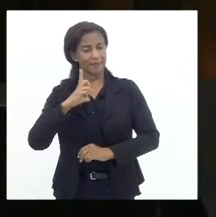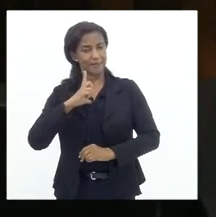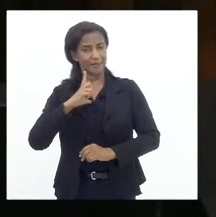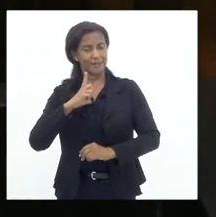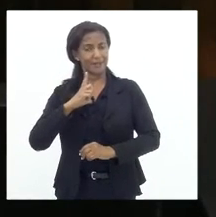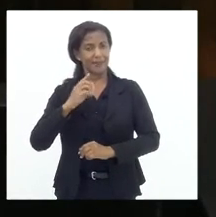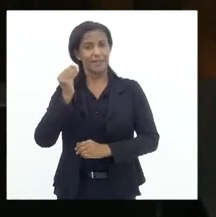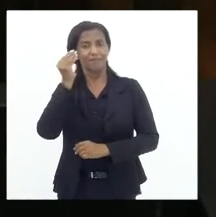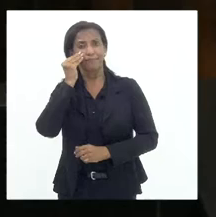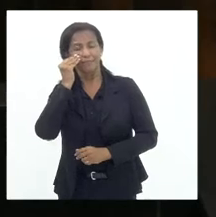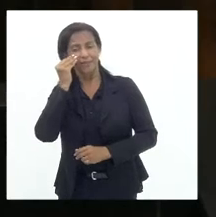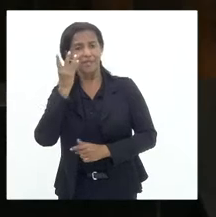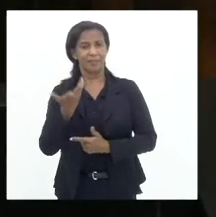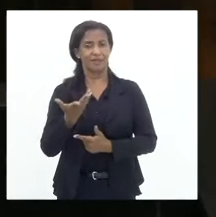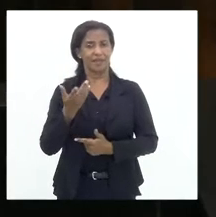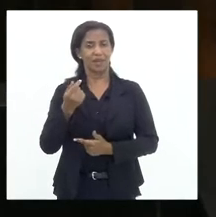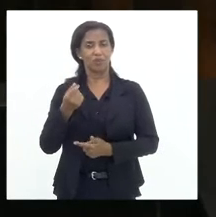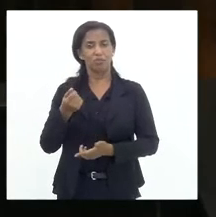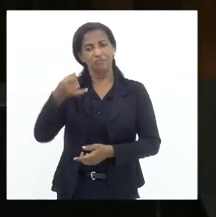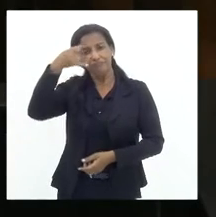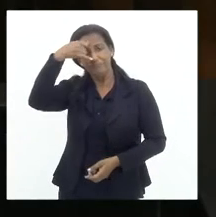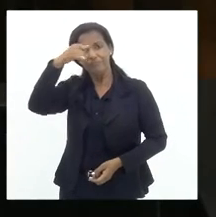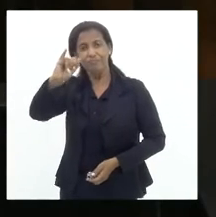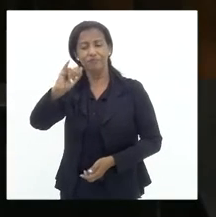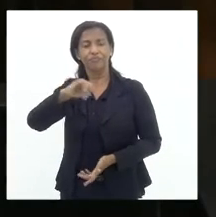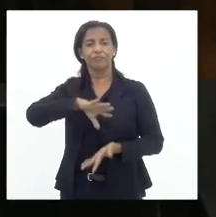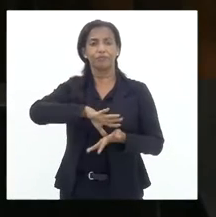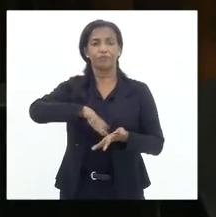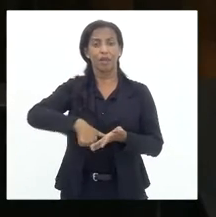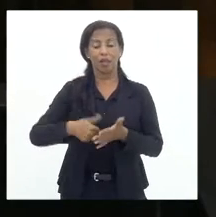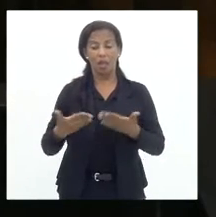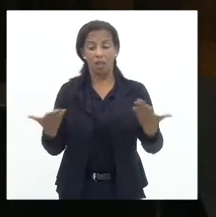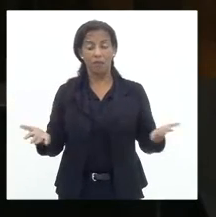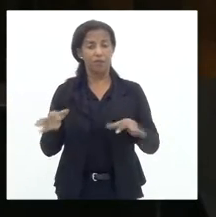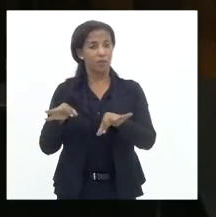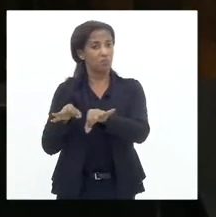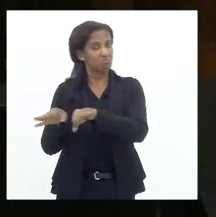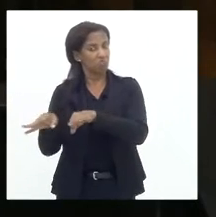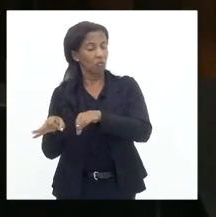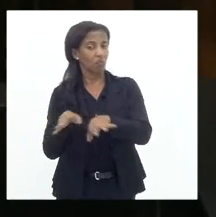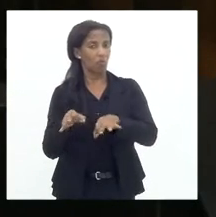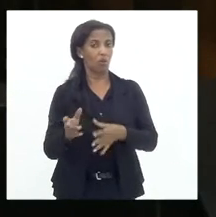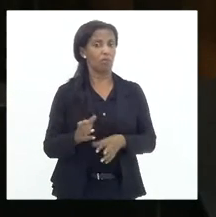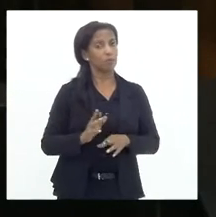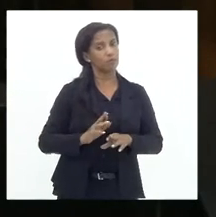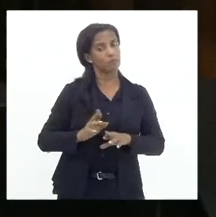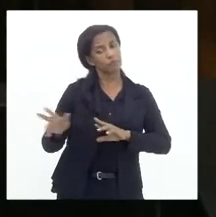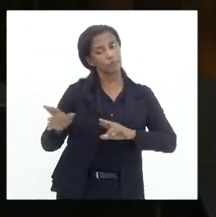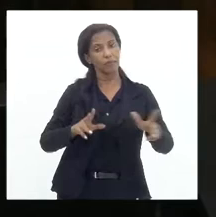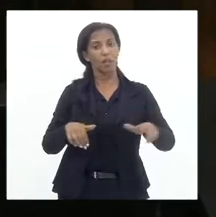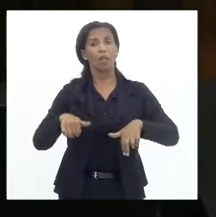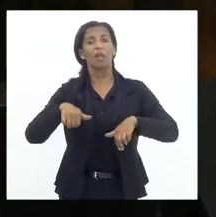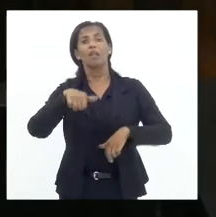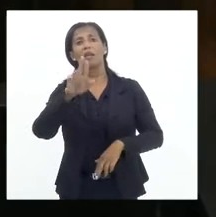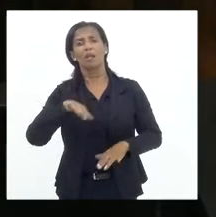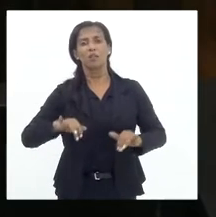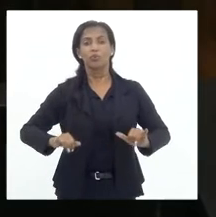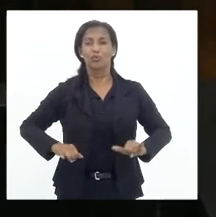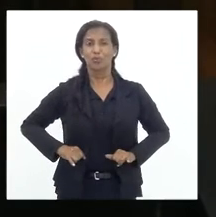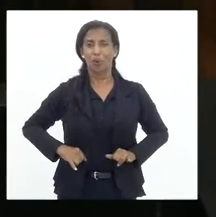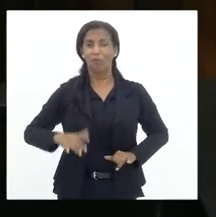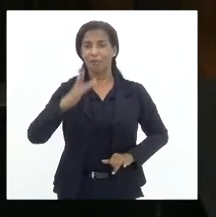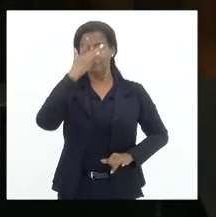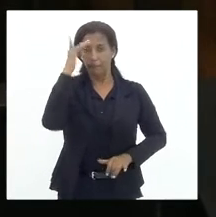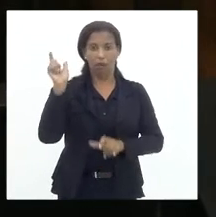conter esses roubos. Enfim, de uma forma ou de outra, quem está sofrendo com isso é a